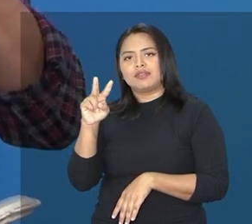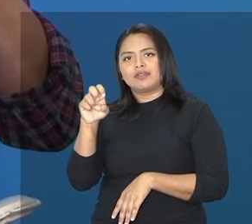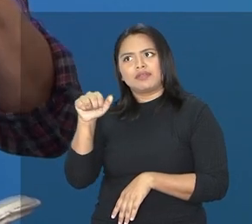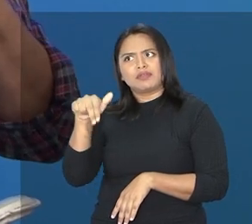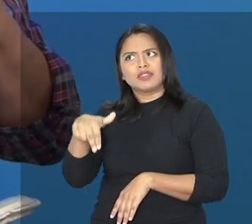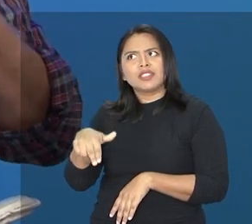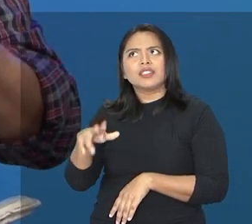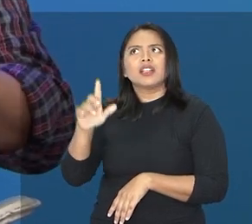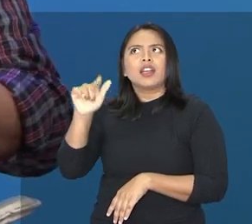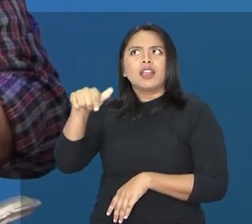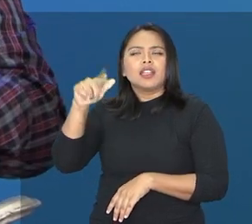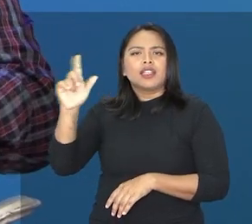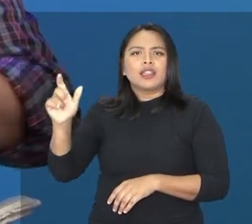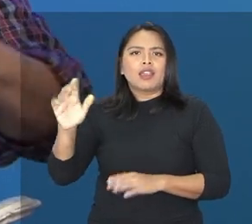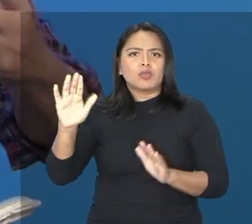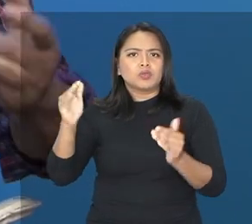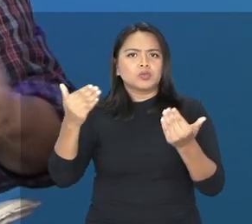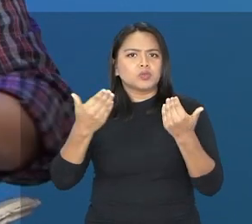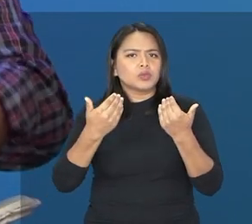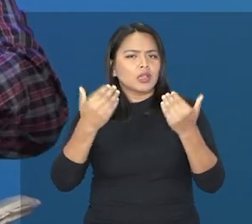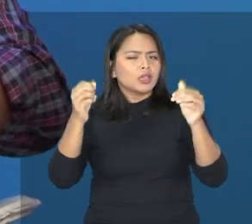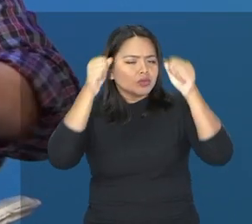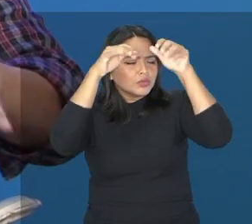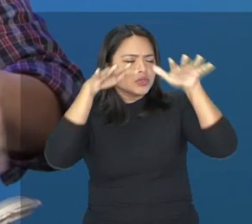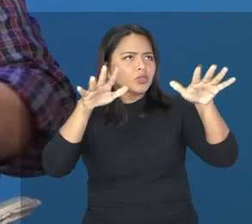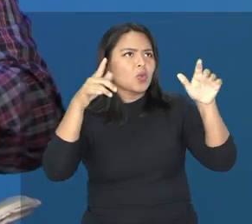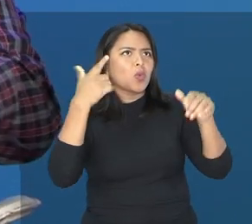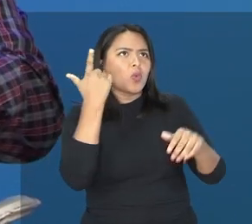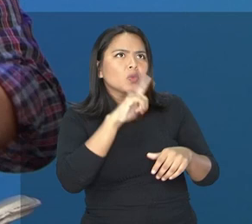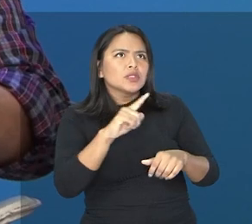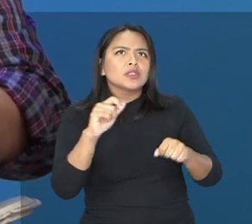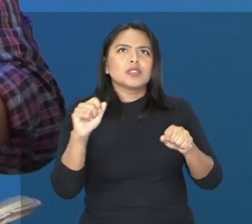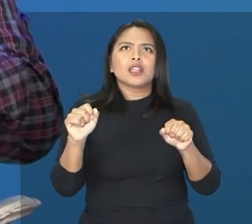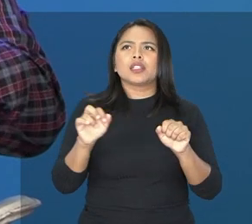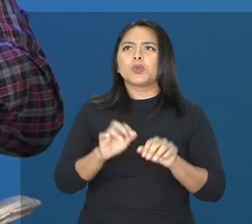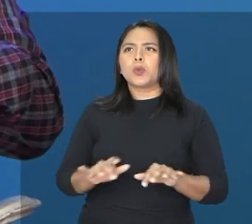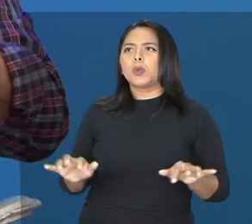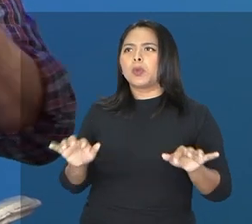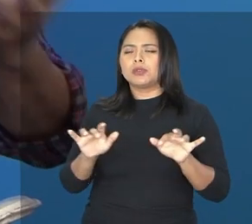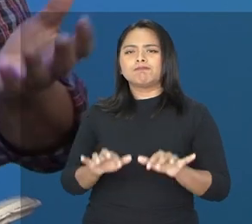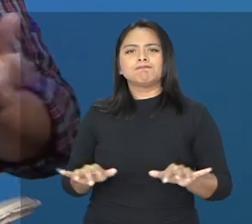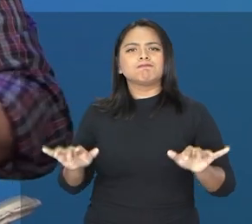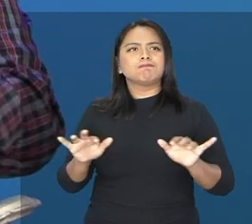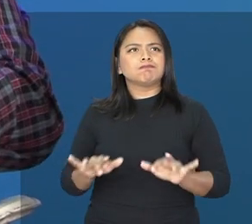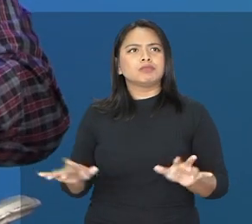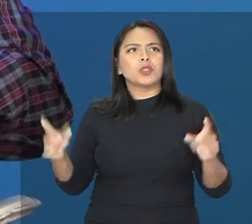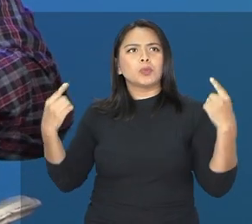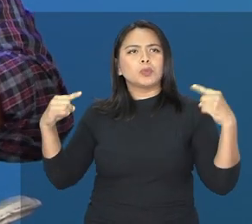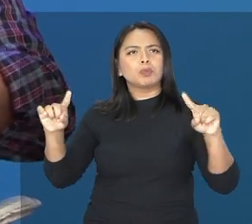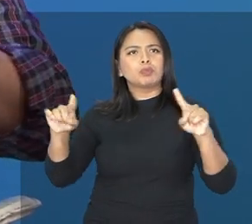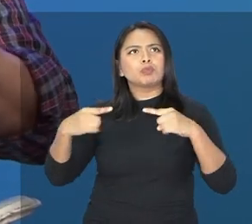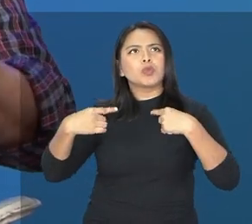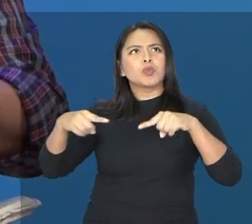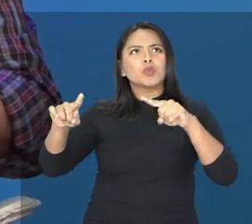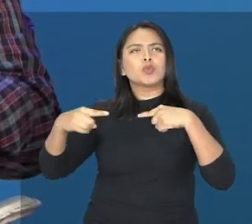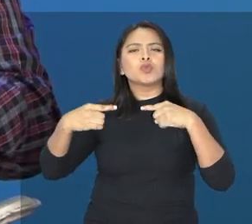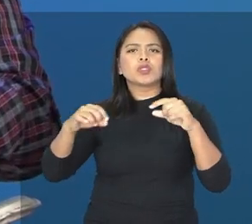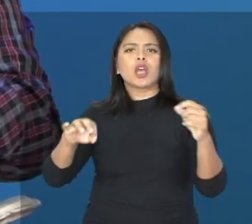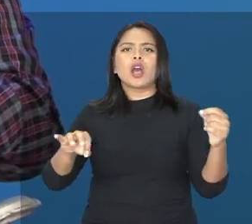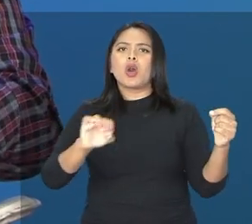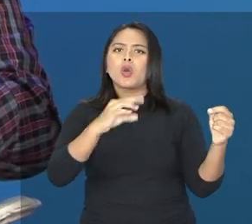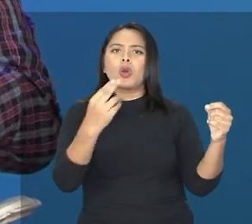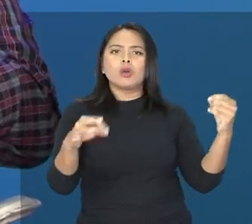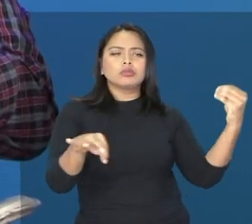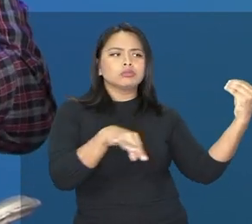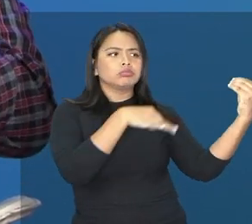conseguem decorar peças musicais e reproduzi-las no piano, no violino, seja lá qual for